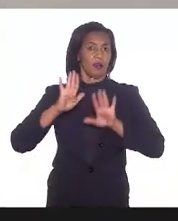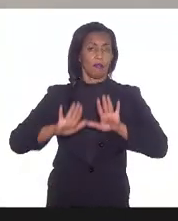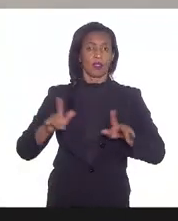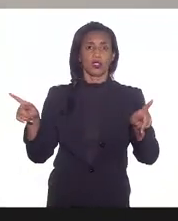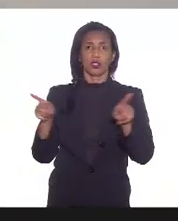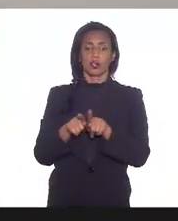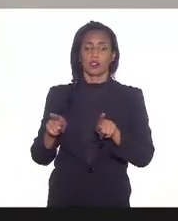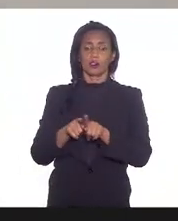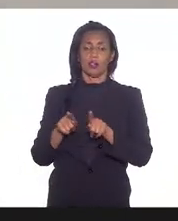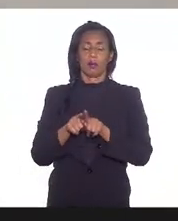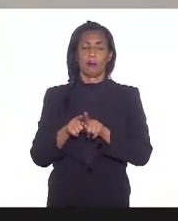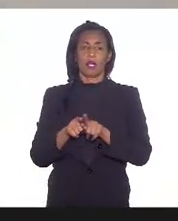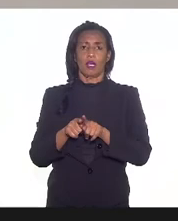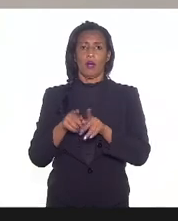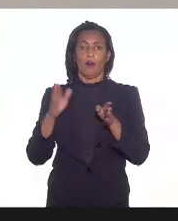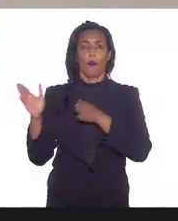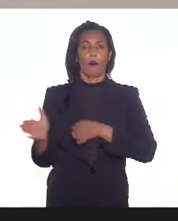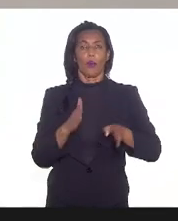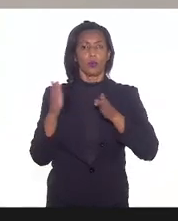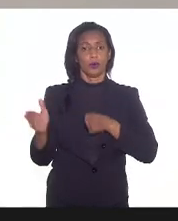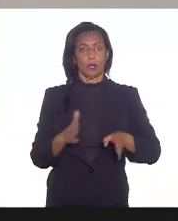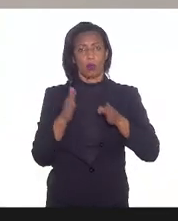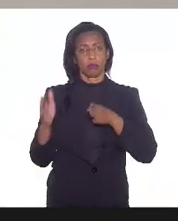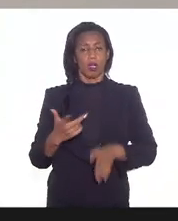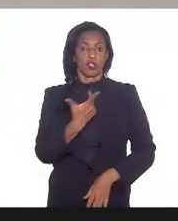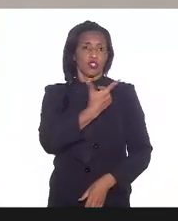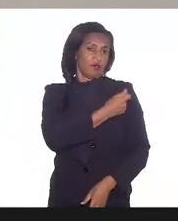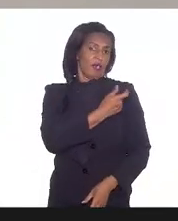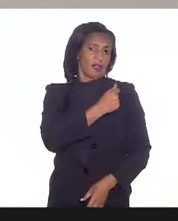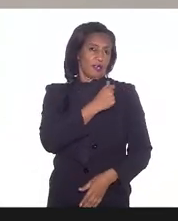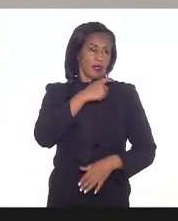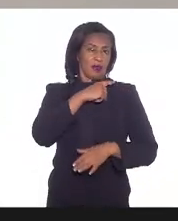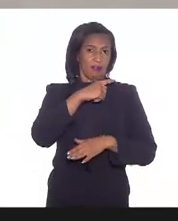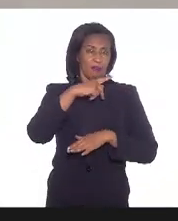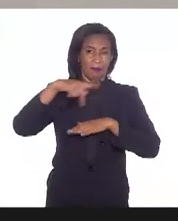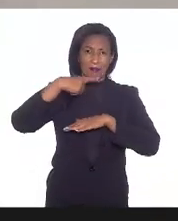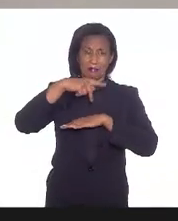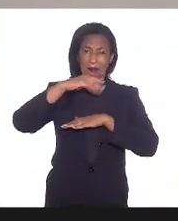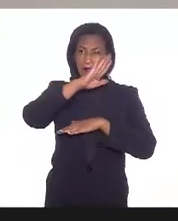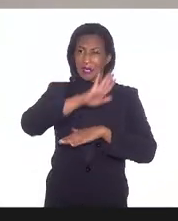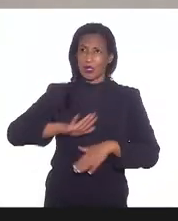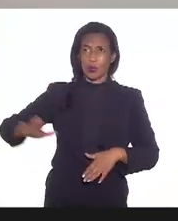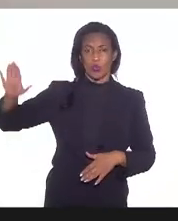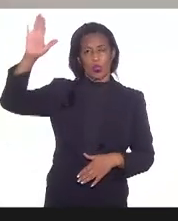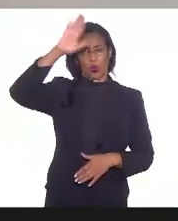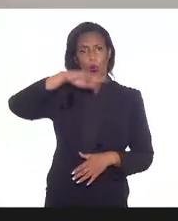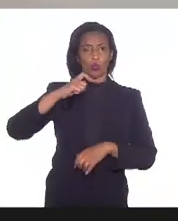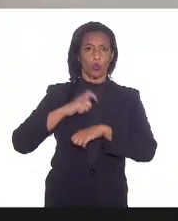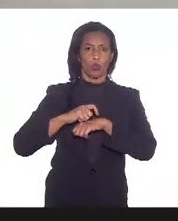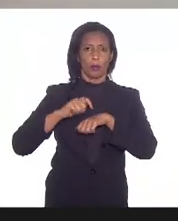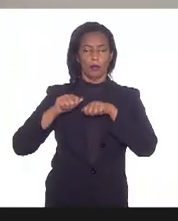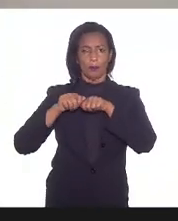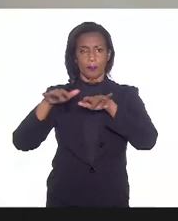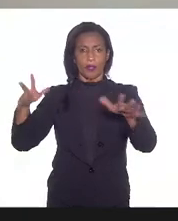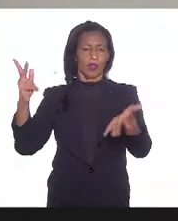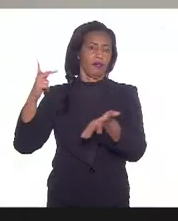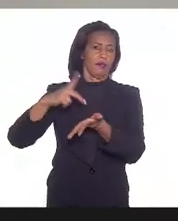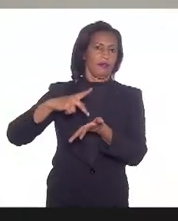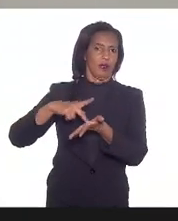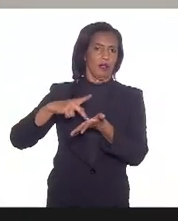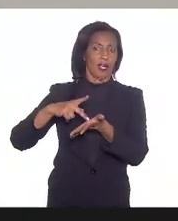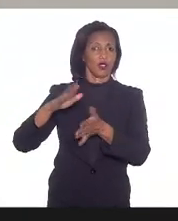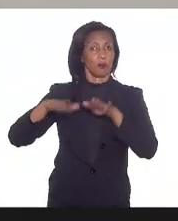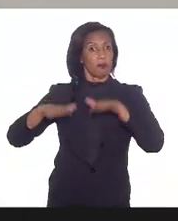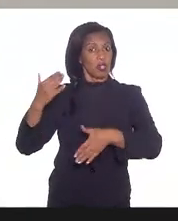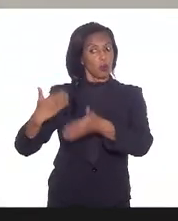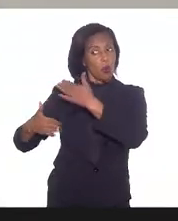compra de vacina e produção dessas vacinas em território nacional e no período da pandemia nós é bem verdade até no período que antecede a